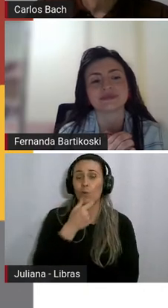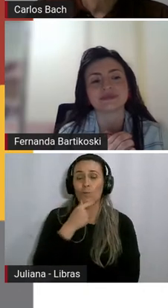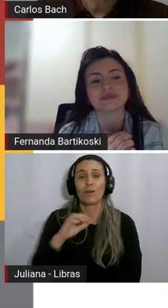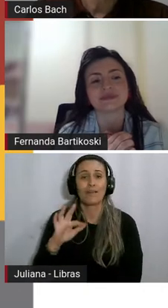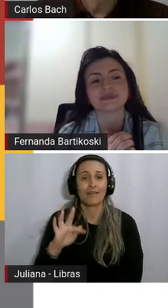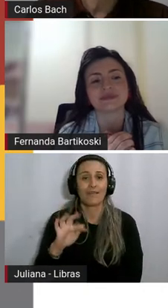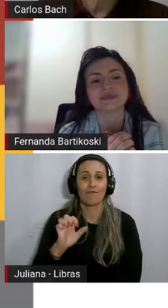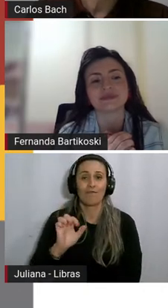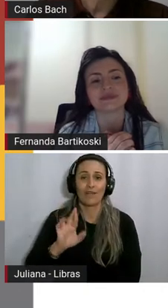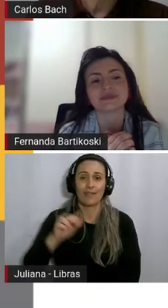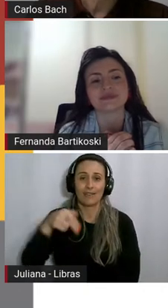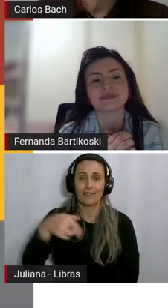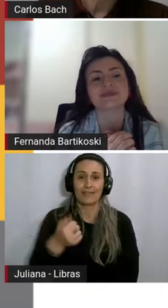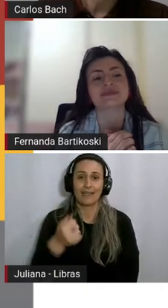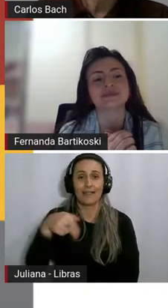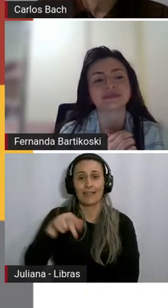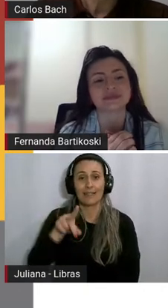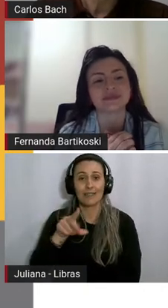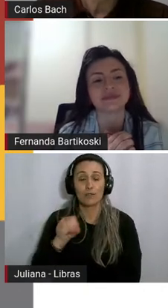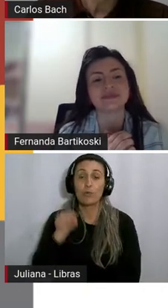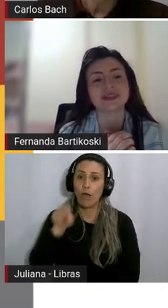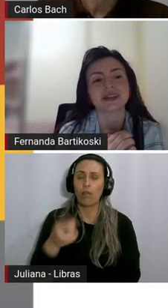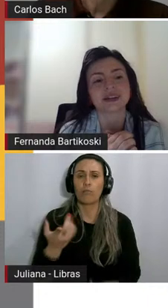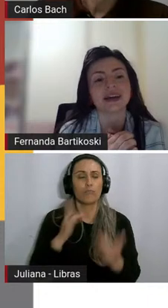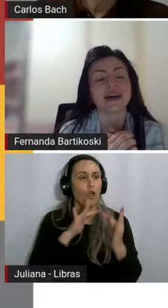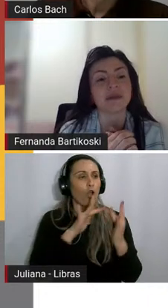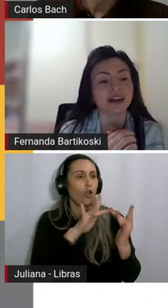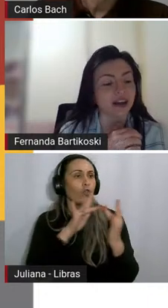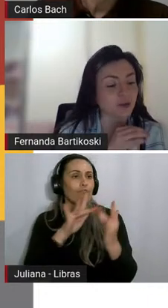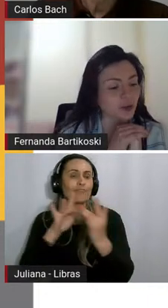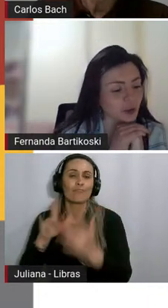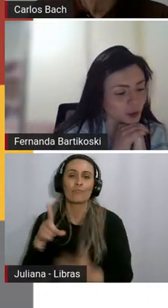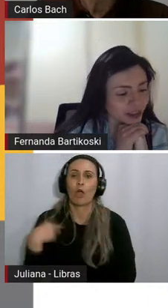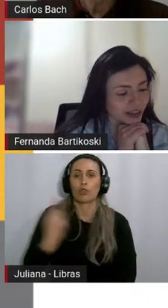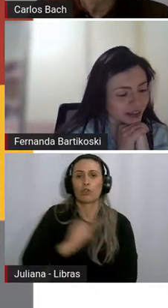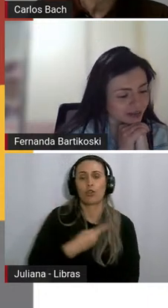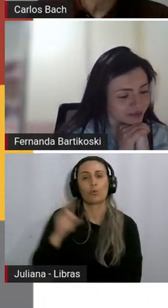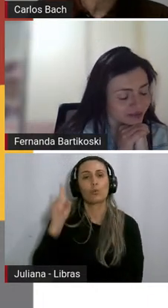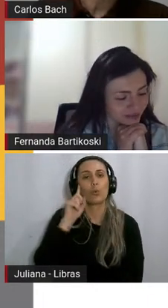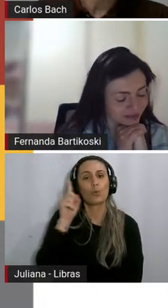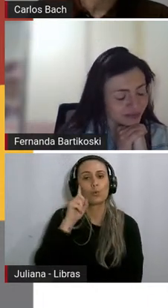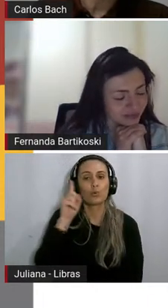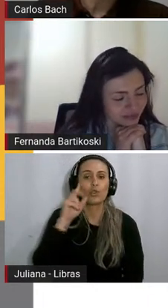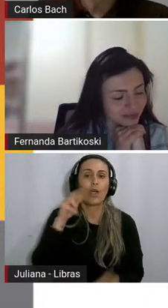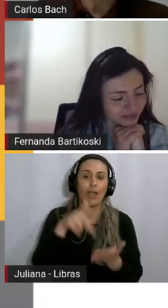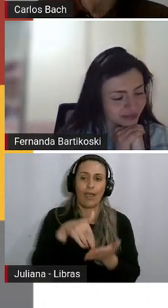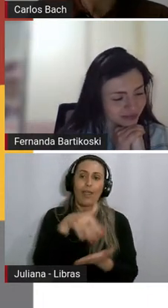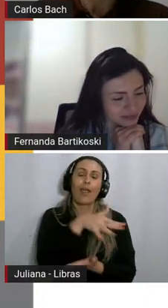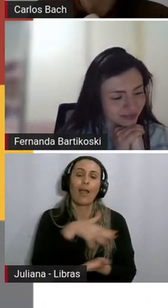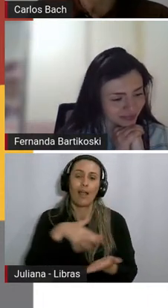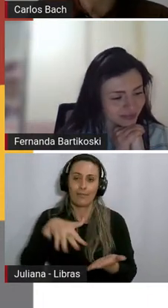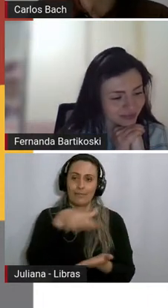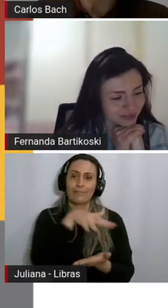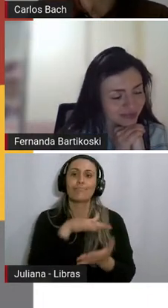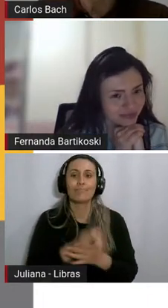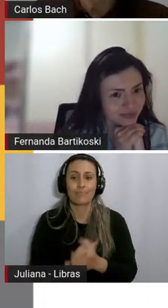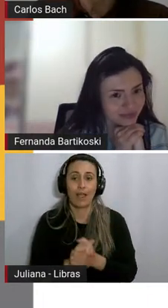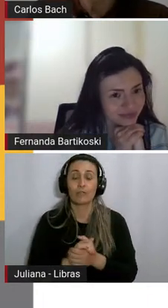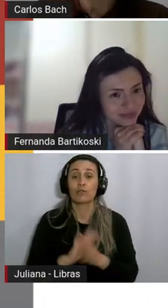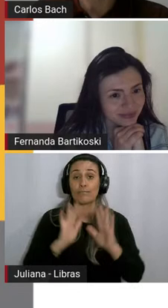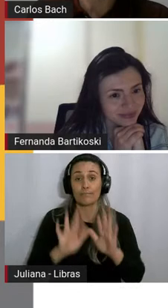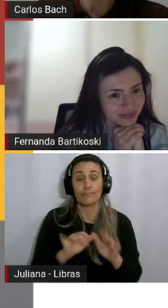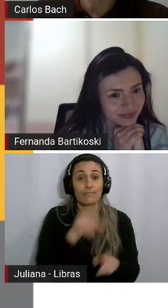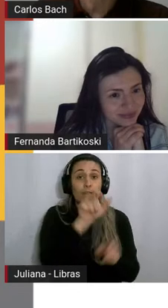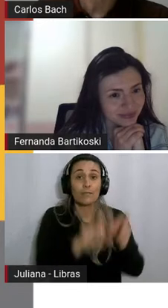contato com a nossa realidade. Com o nosso cotidiano. É uma realidade muito dura. não tem nome. E os homens que estão ali